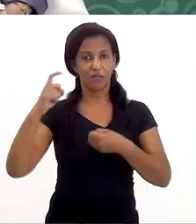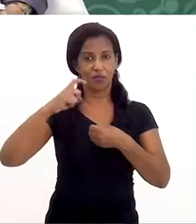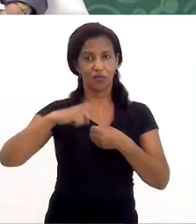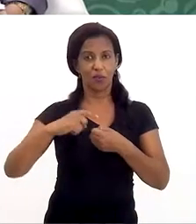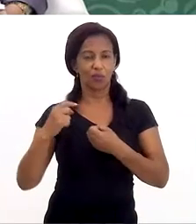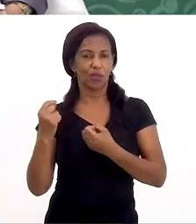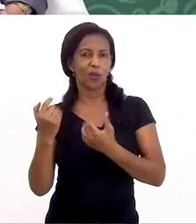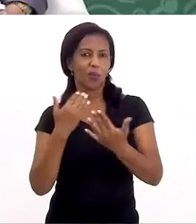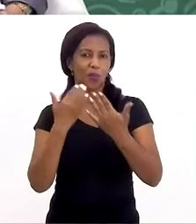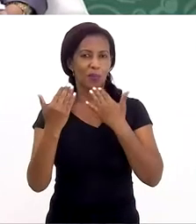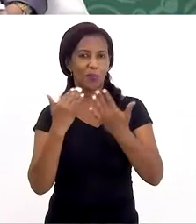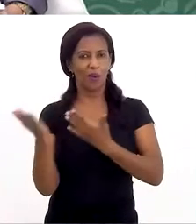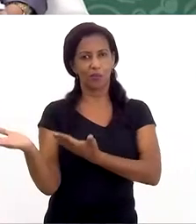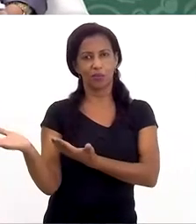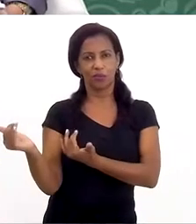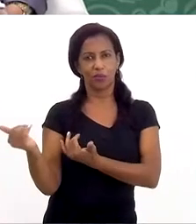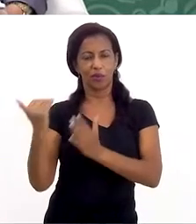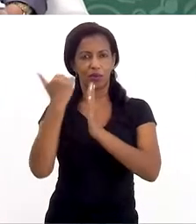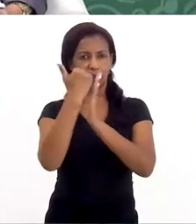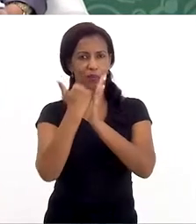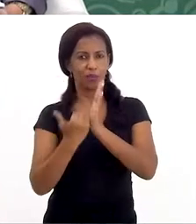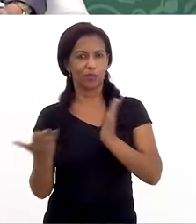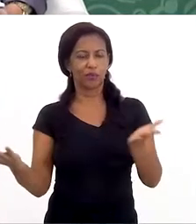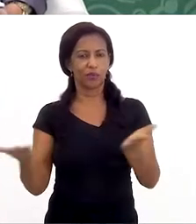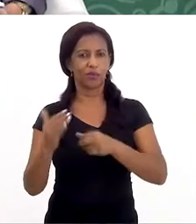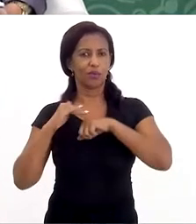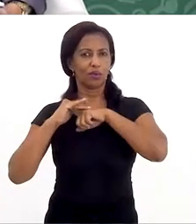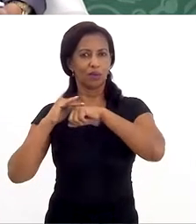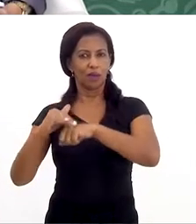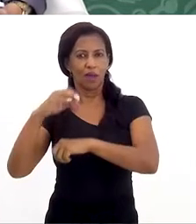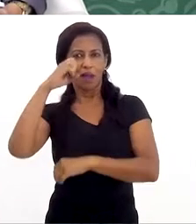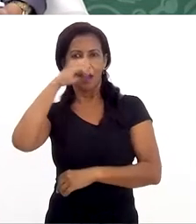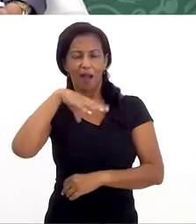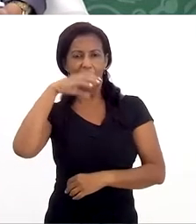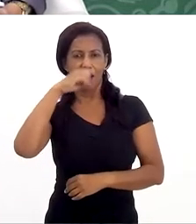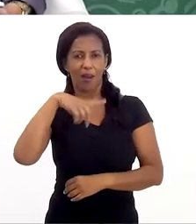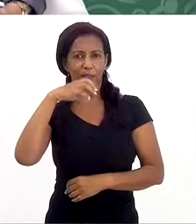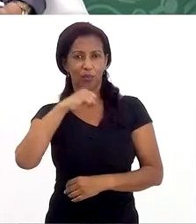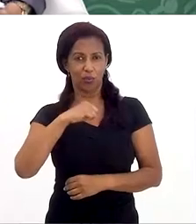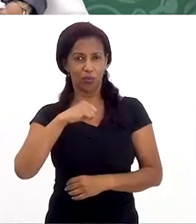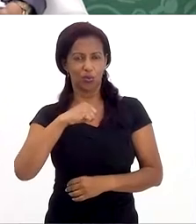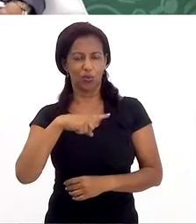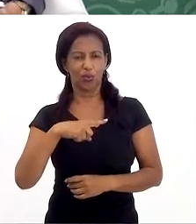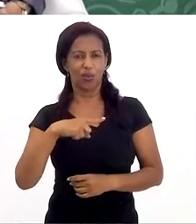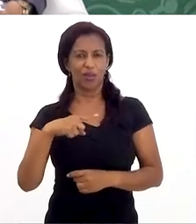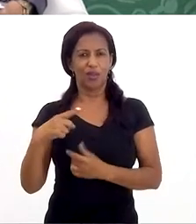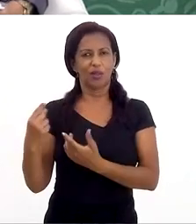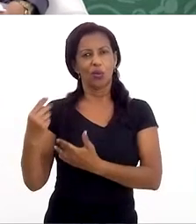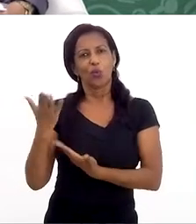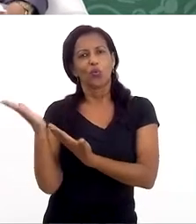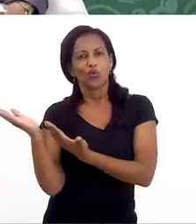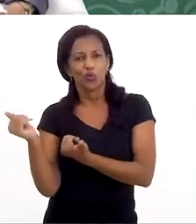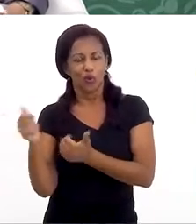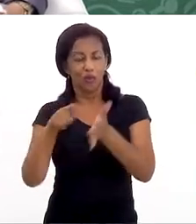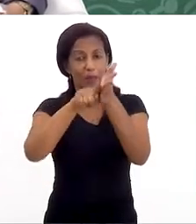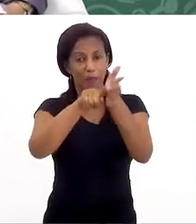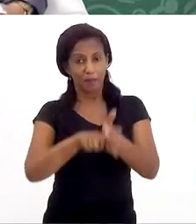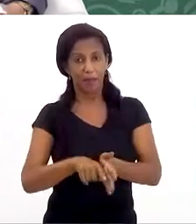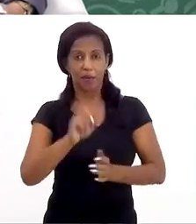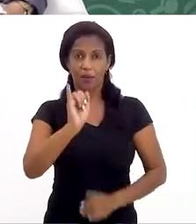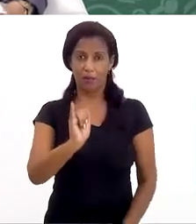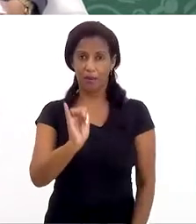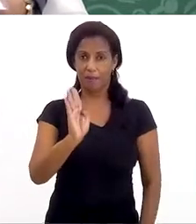Voltamos com o Papo de Juventude. No programa de hoje, a nossa conversa é sobre abuso sexual na adolescência. Uma pesquisa